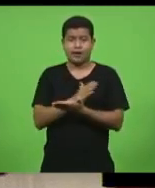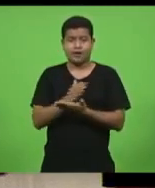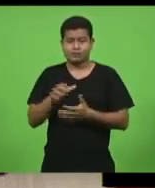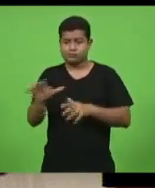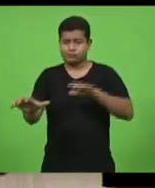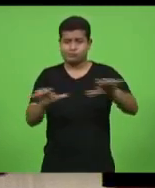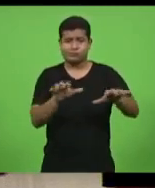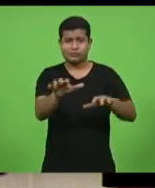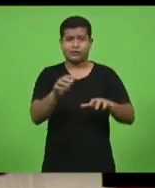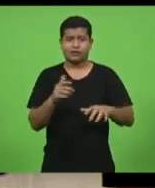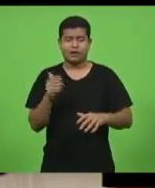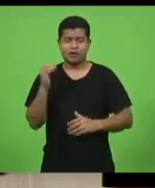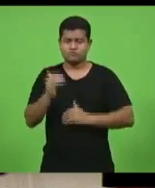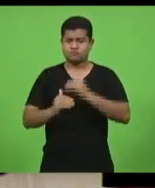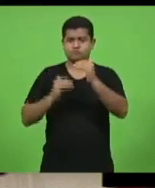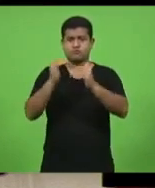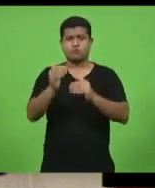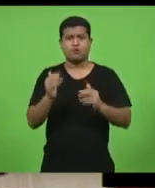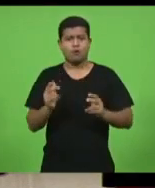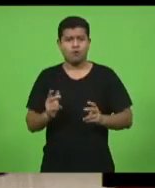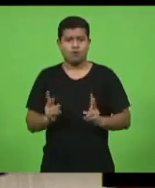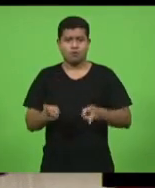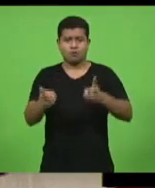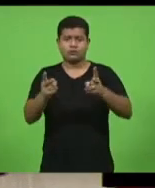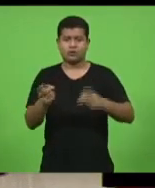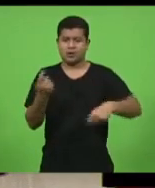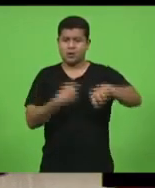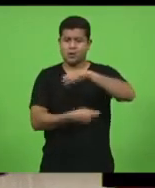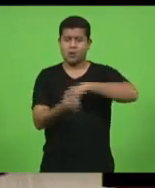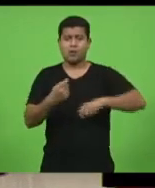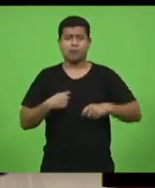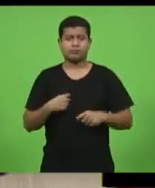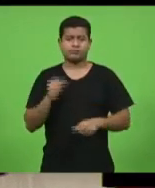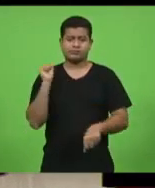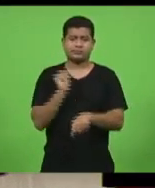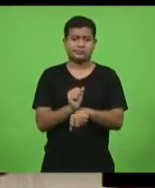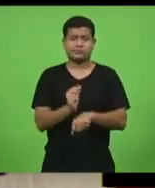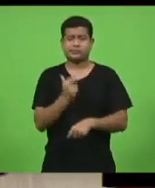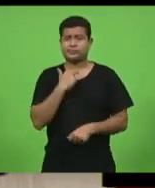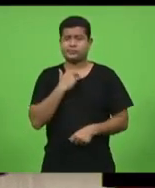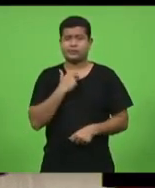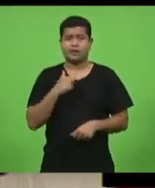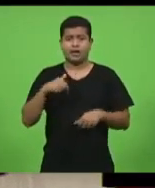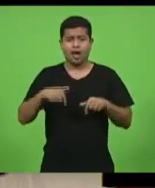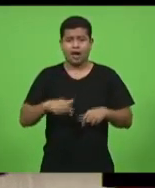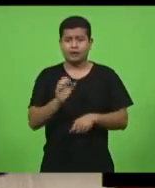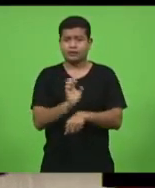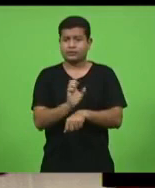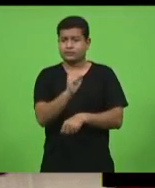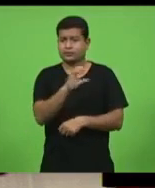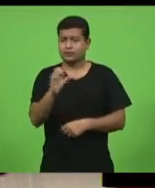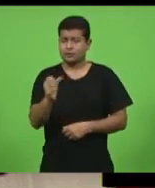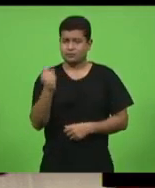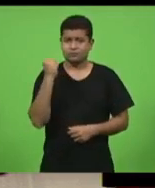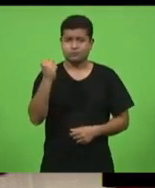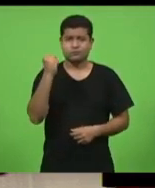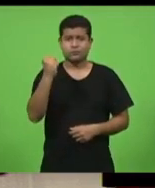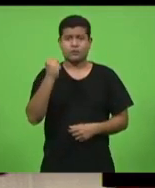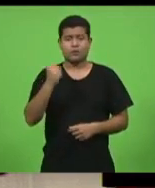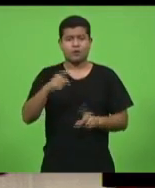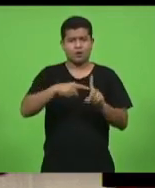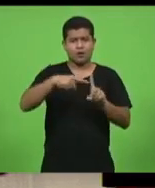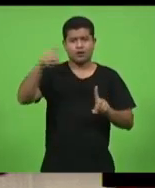nós não podemos parar a economia. Nosso Estado é um Estado forte. Os dados, os indicadores